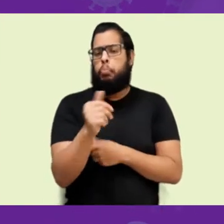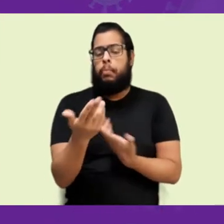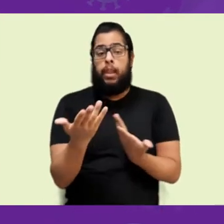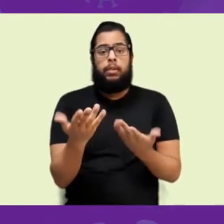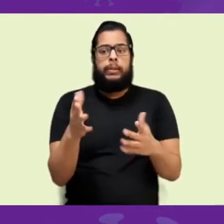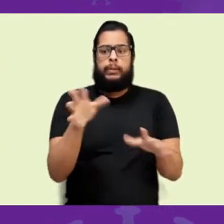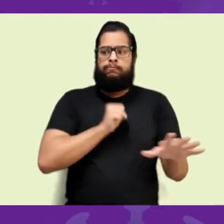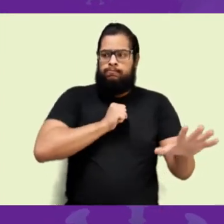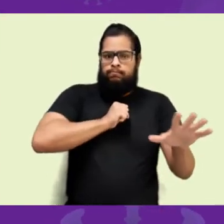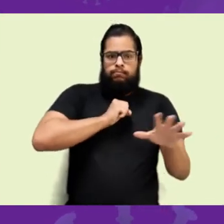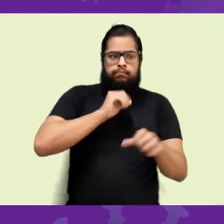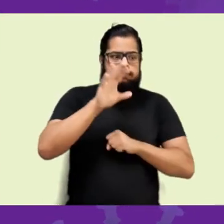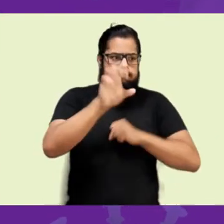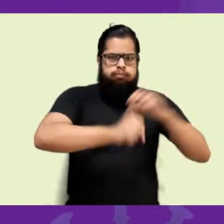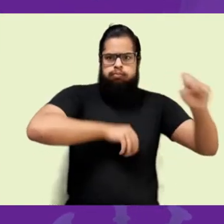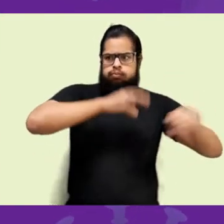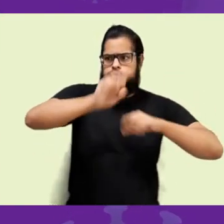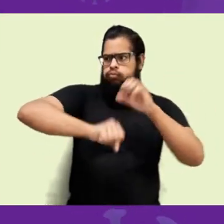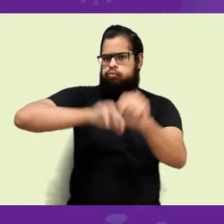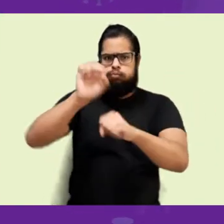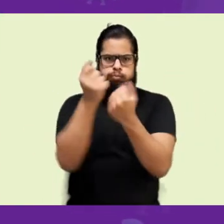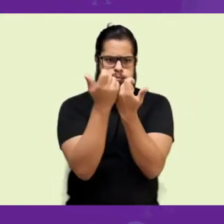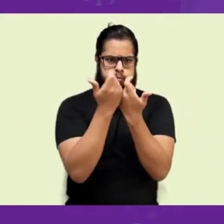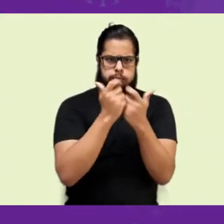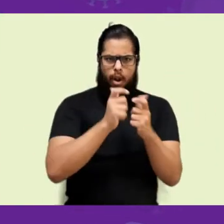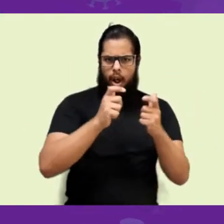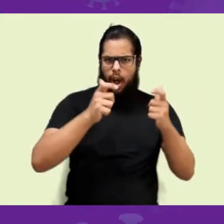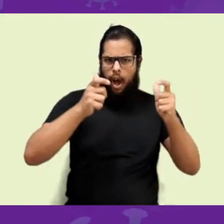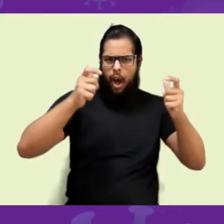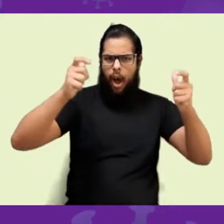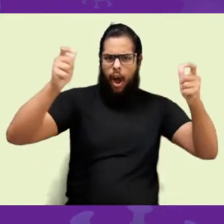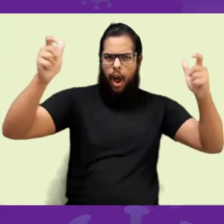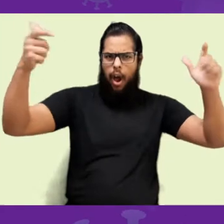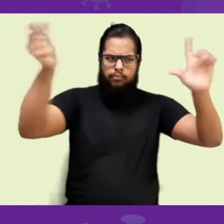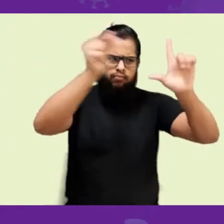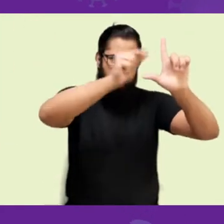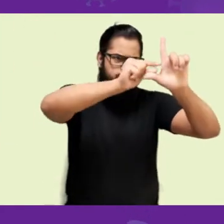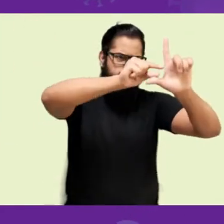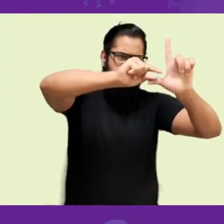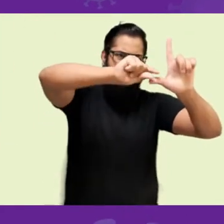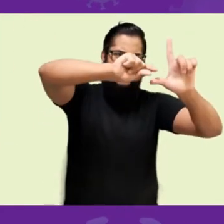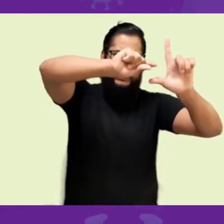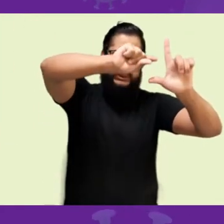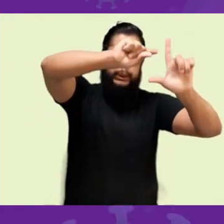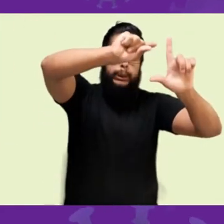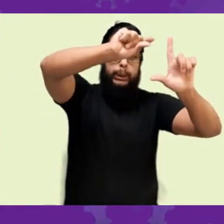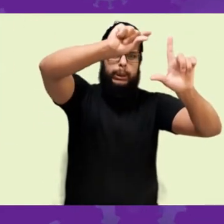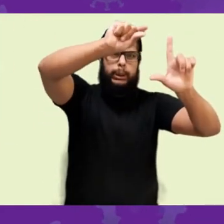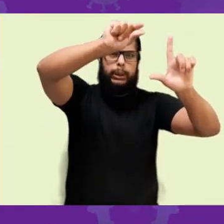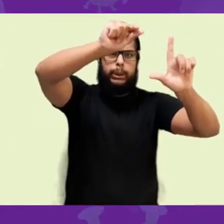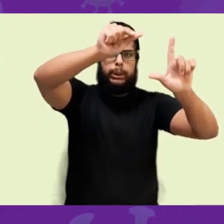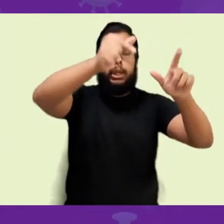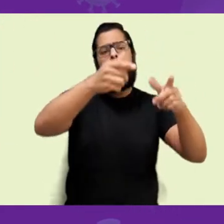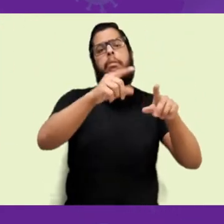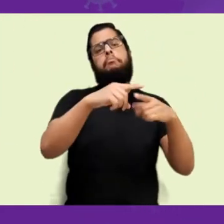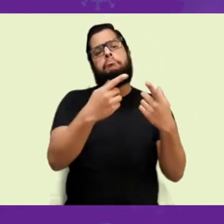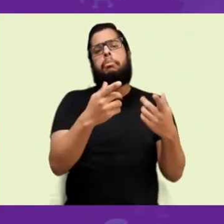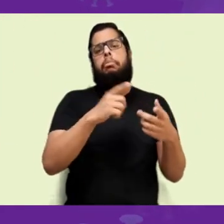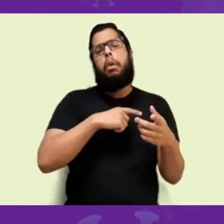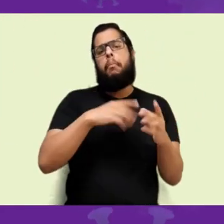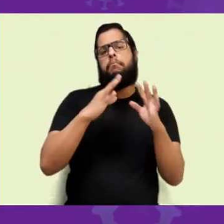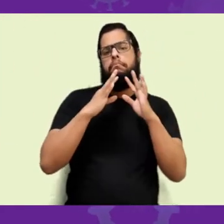número de casos bem alto, a gente faz rolamento social, essas coisas todas, aí o número de casos começa a cair e a gente começa a